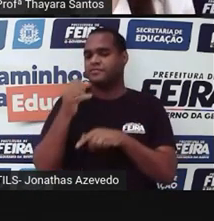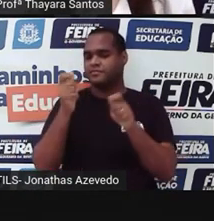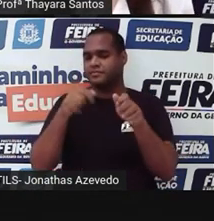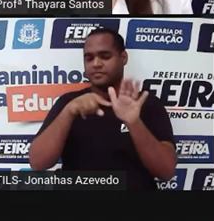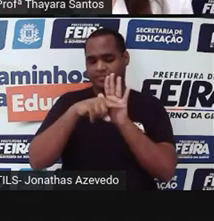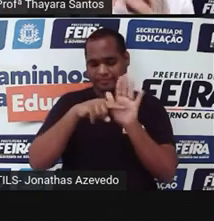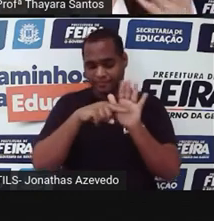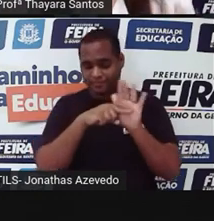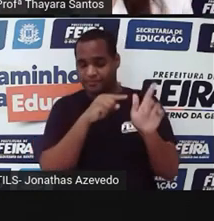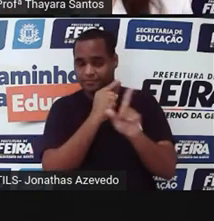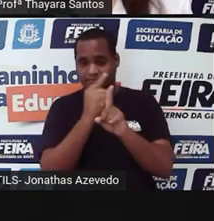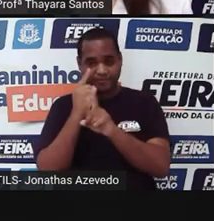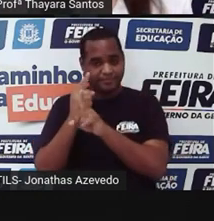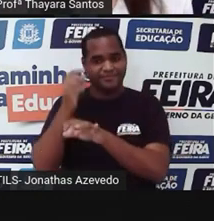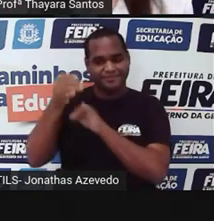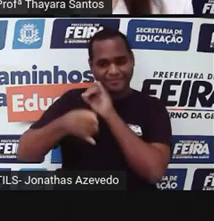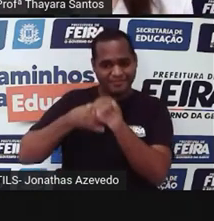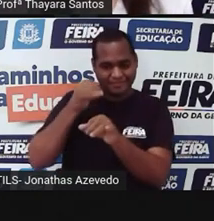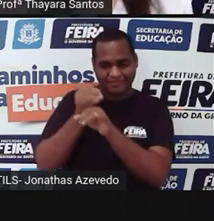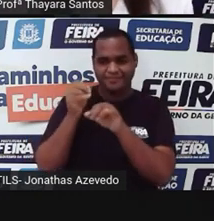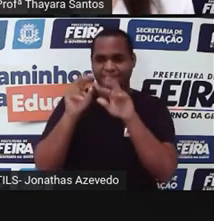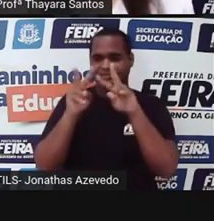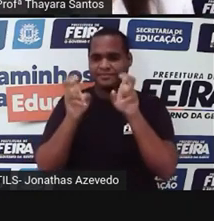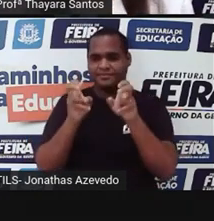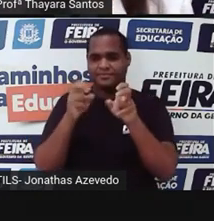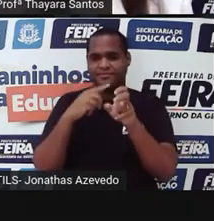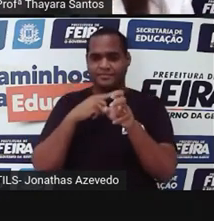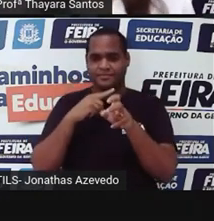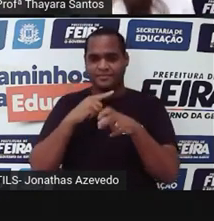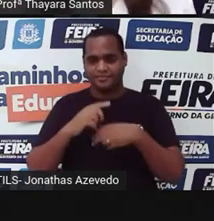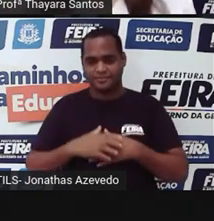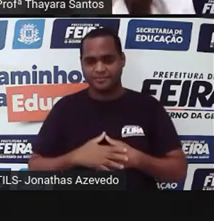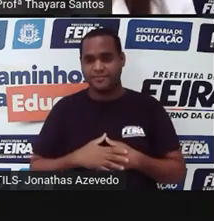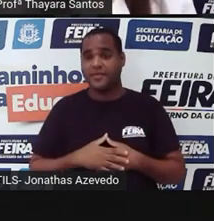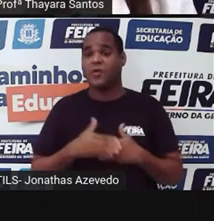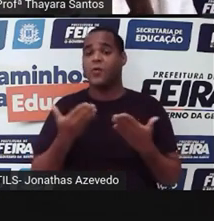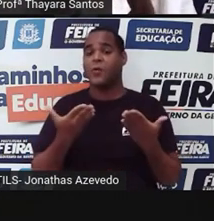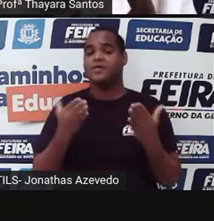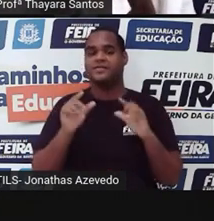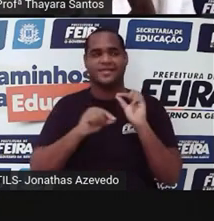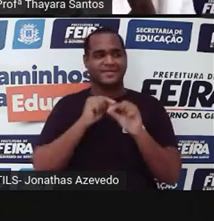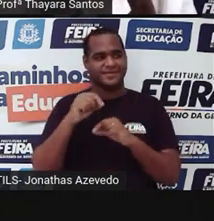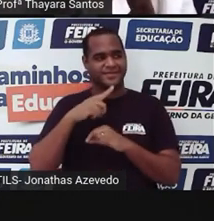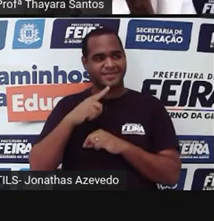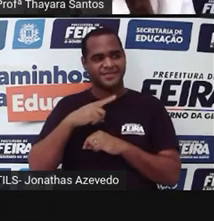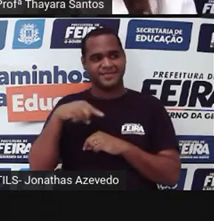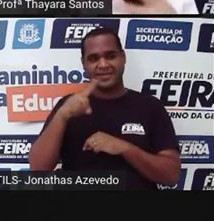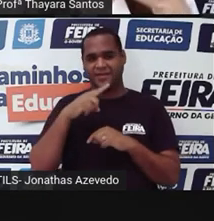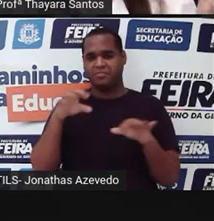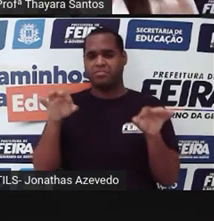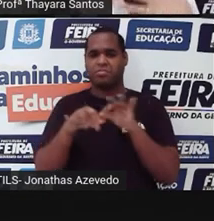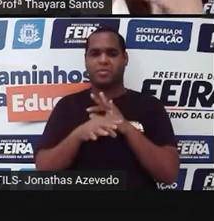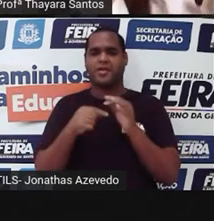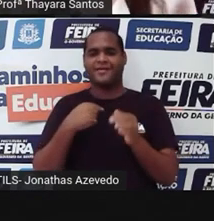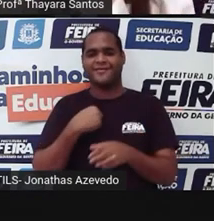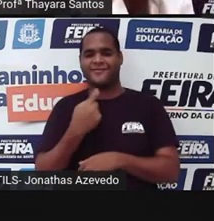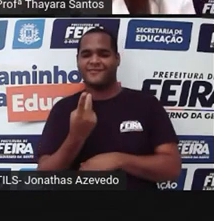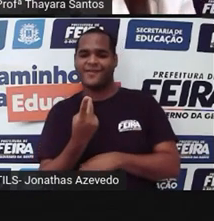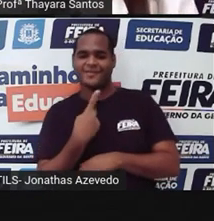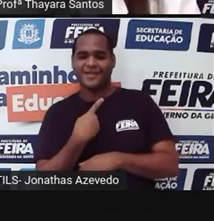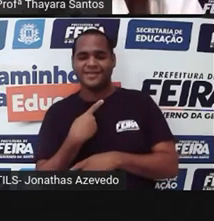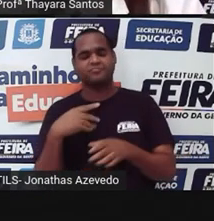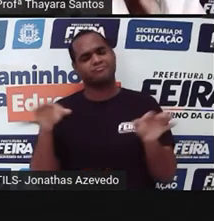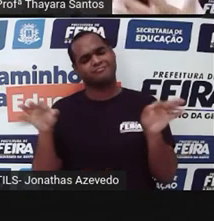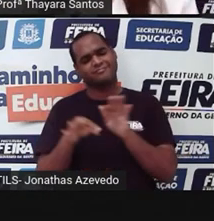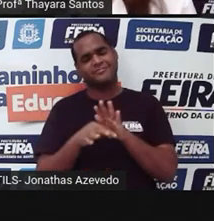pesquisar aí na internet para saber mais sobre esse tema. Por hoje, a gente vai ficar por aqui, eu e você, a gente é vai ficar